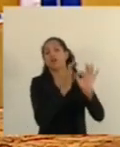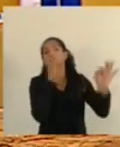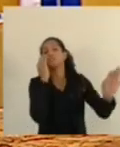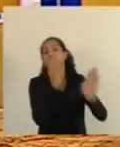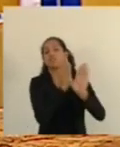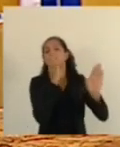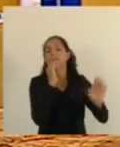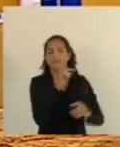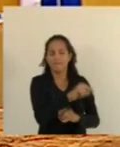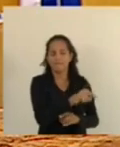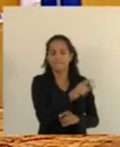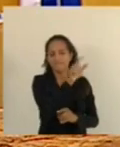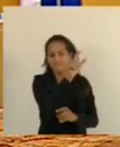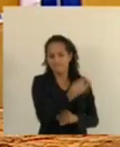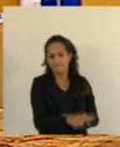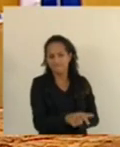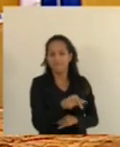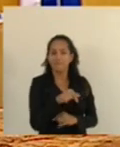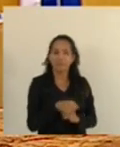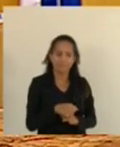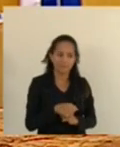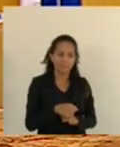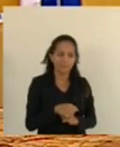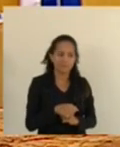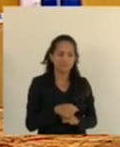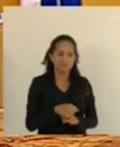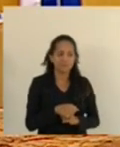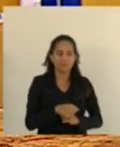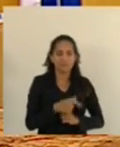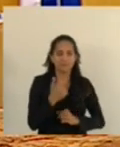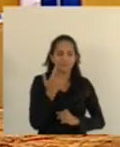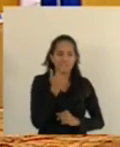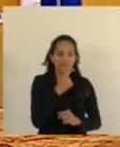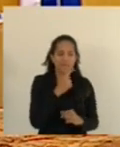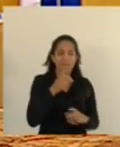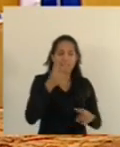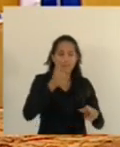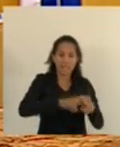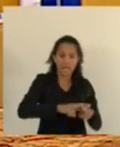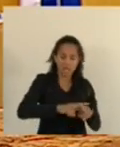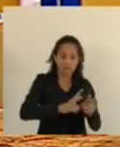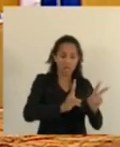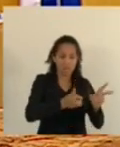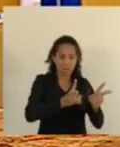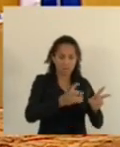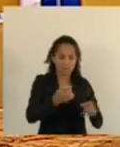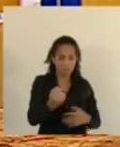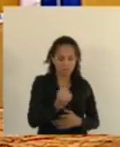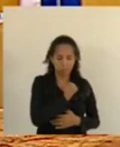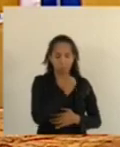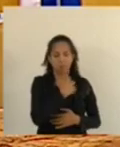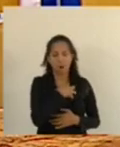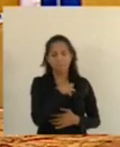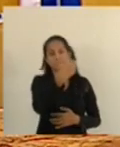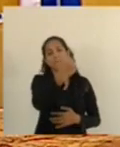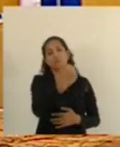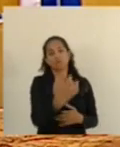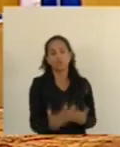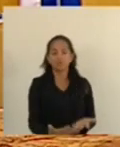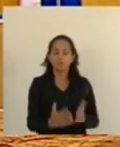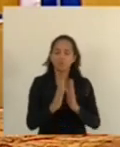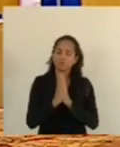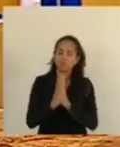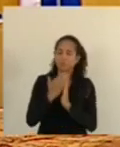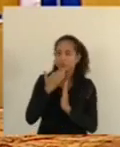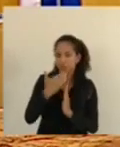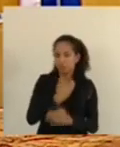cidadão acabou tirando a sua própria vida dentro da cela daquela regional. Eu conclamo ao governo